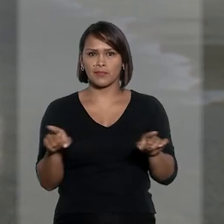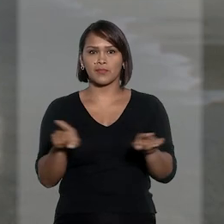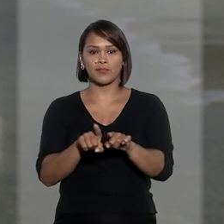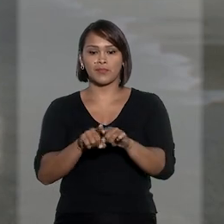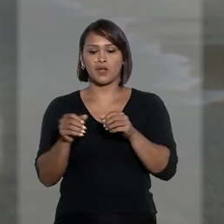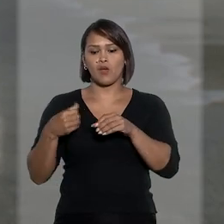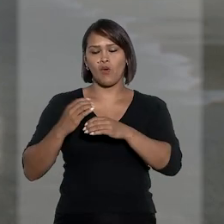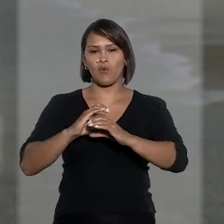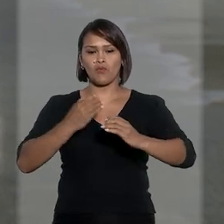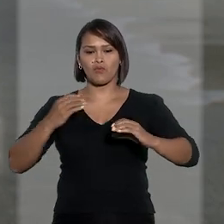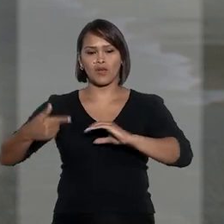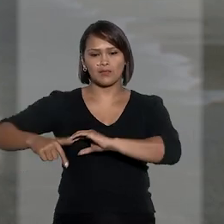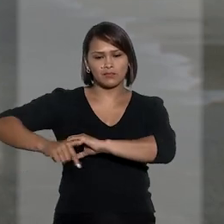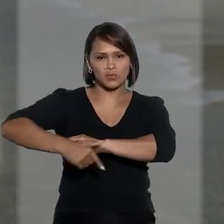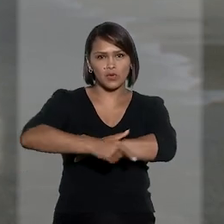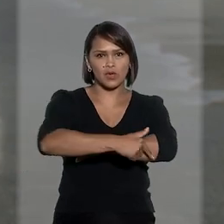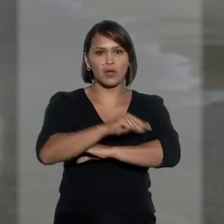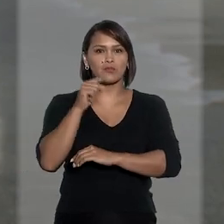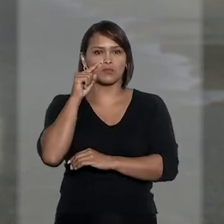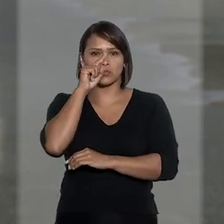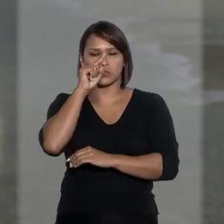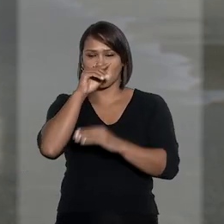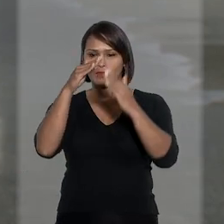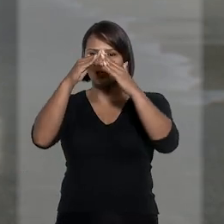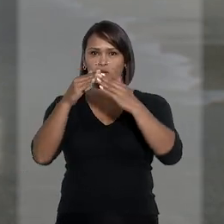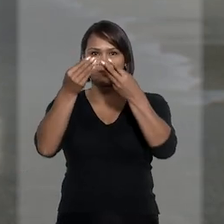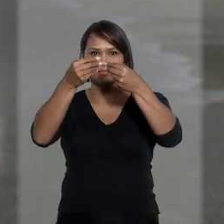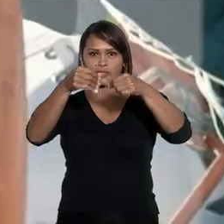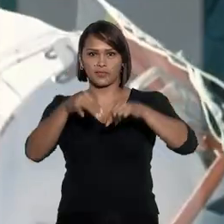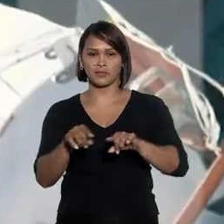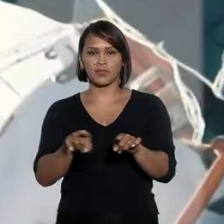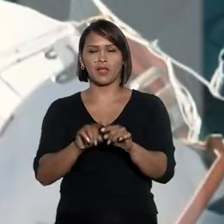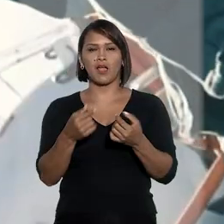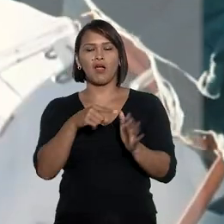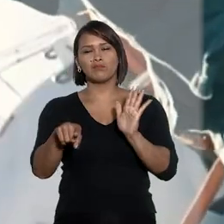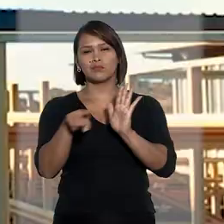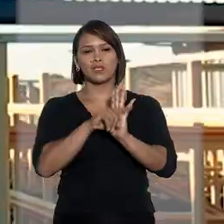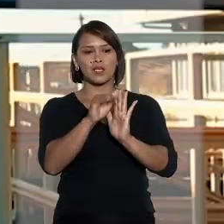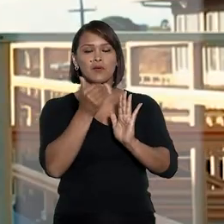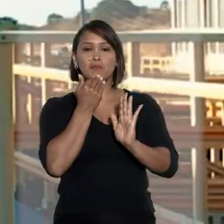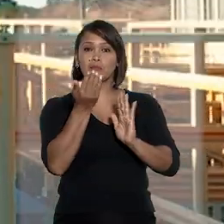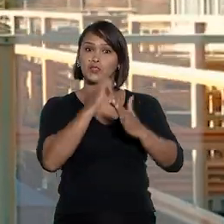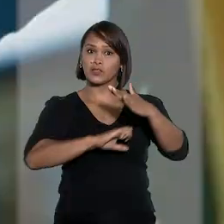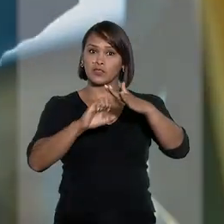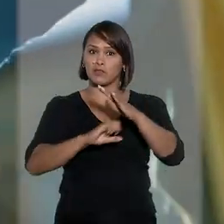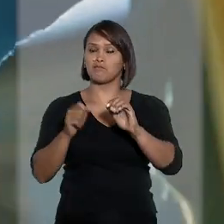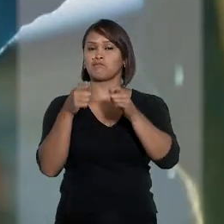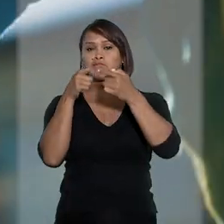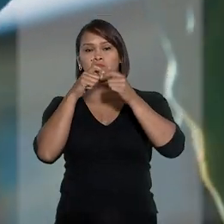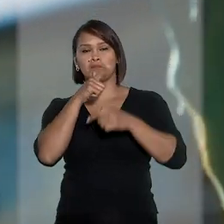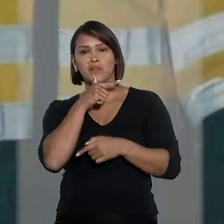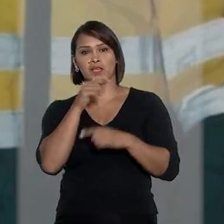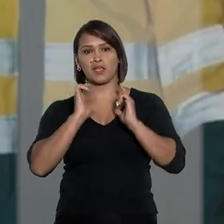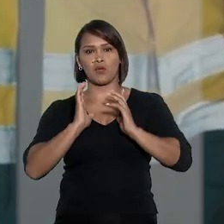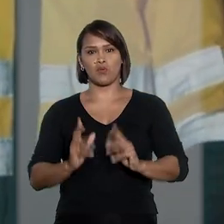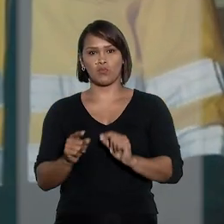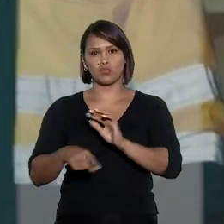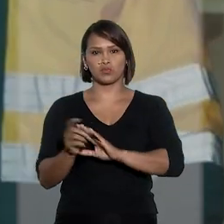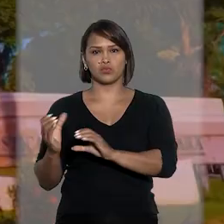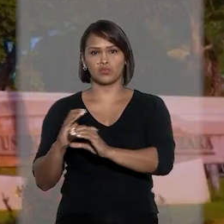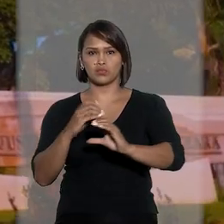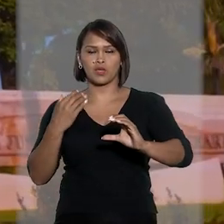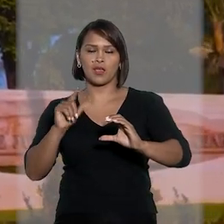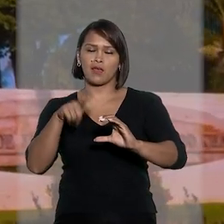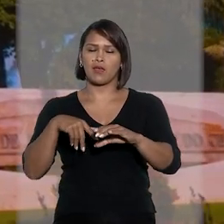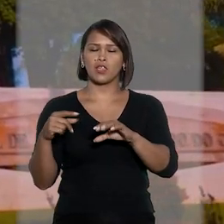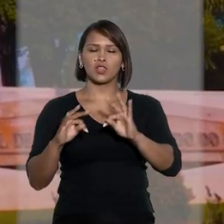decorrentes do vazamento com risco de desabamento. Ao negar o pedido da Companhia de Água e Esgoto do Estado, o